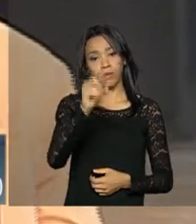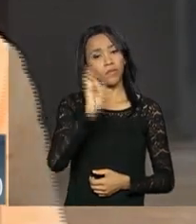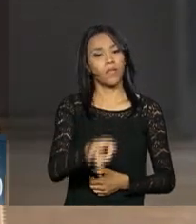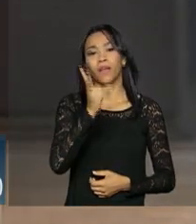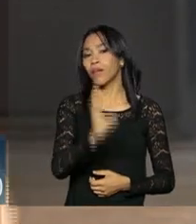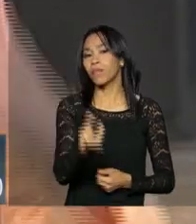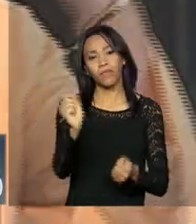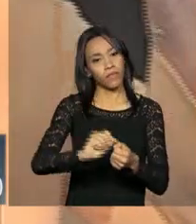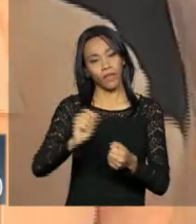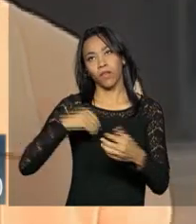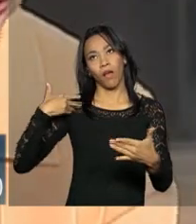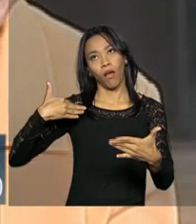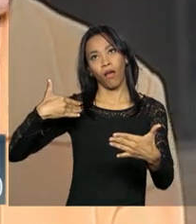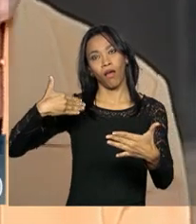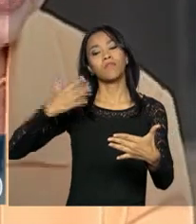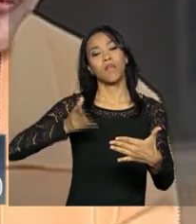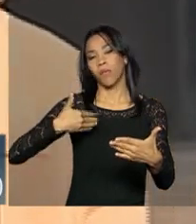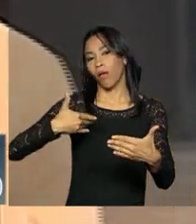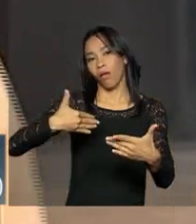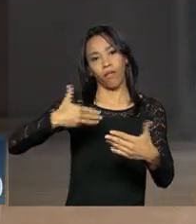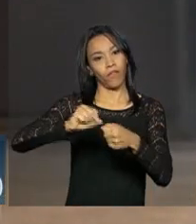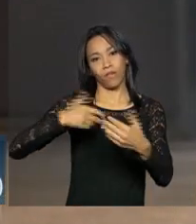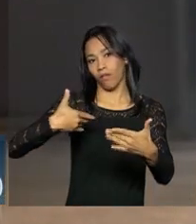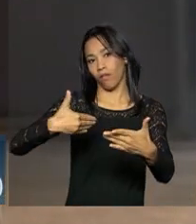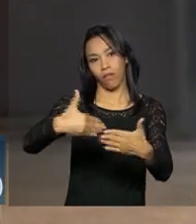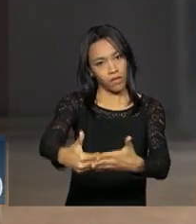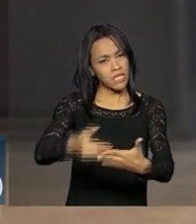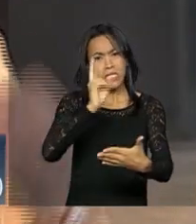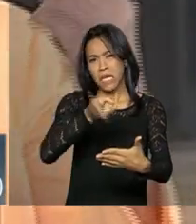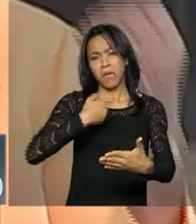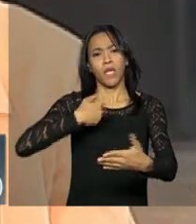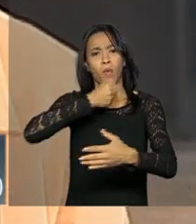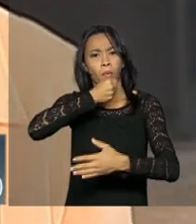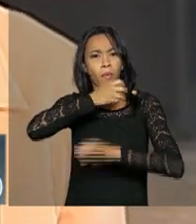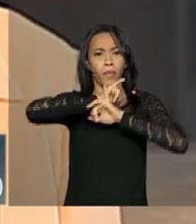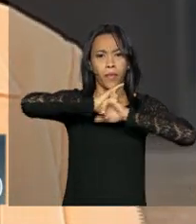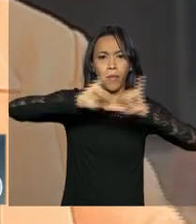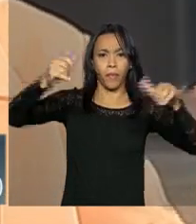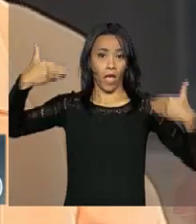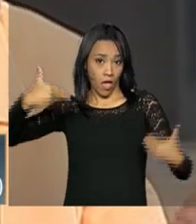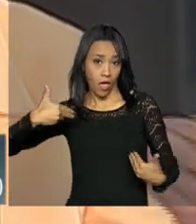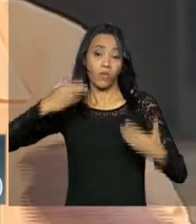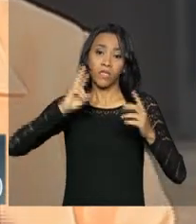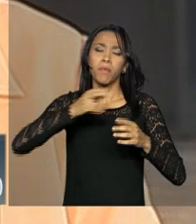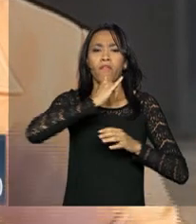já falei isso em quase todos os meus pronunciamentos recentes. Falei isso para o